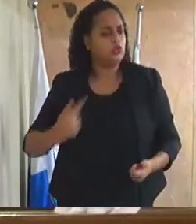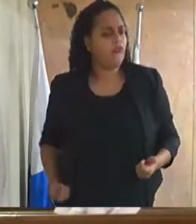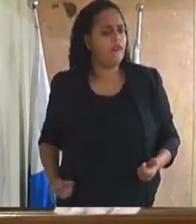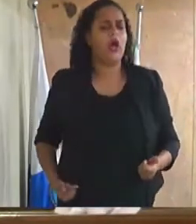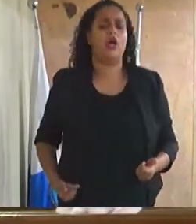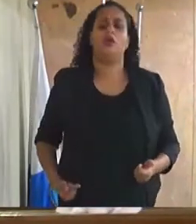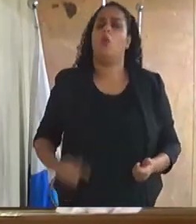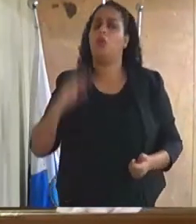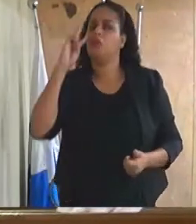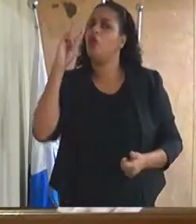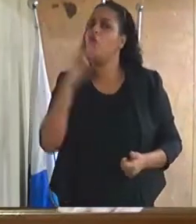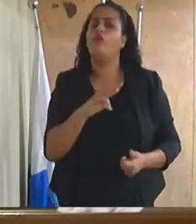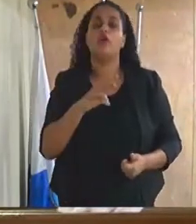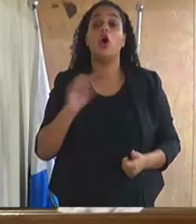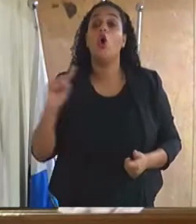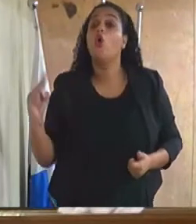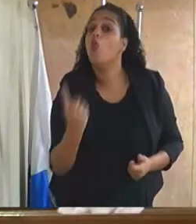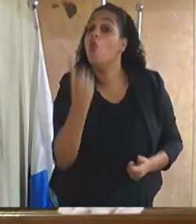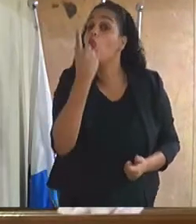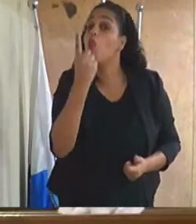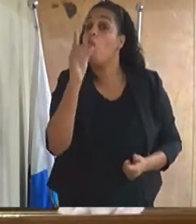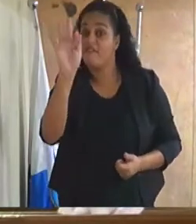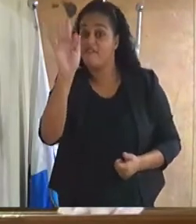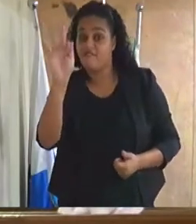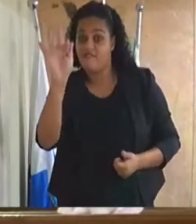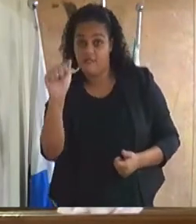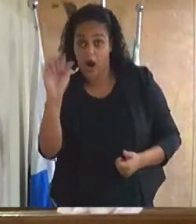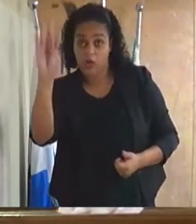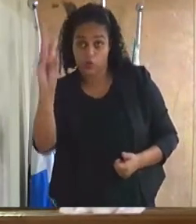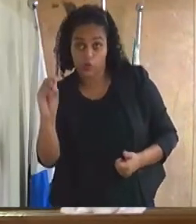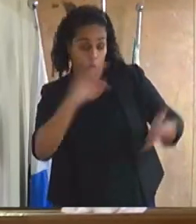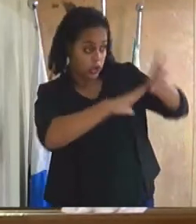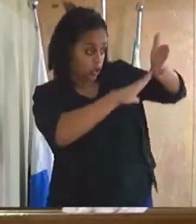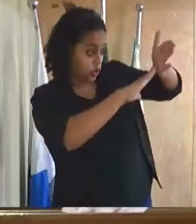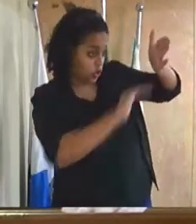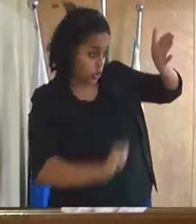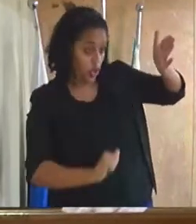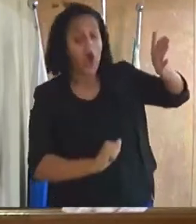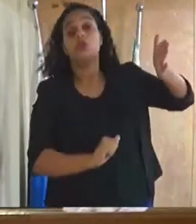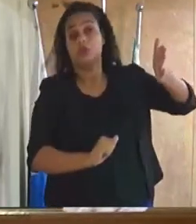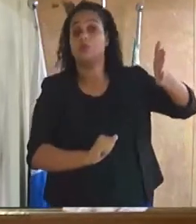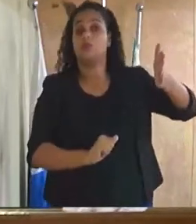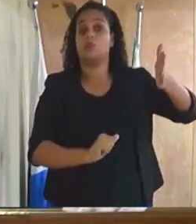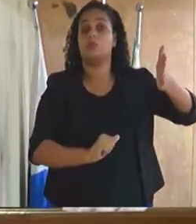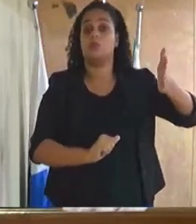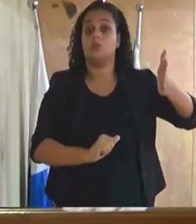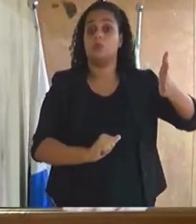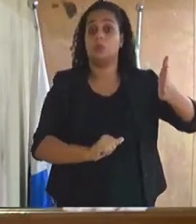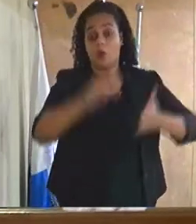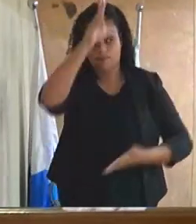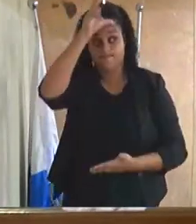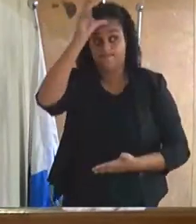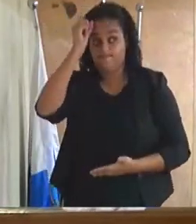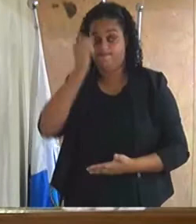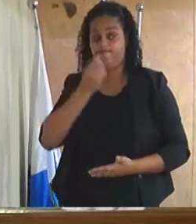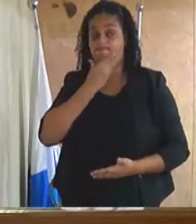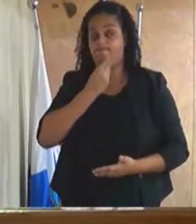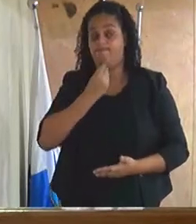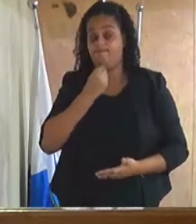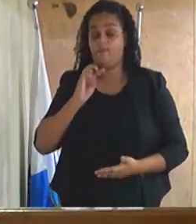um fato que tirasse a conduta do prefeito Austin Reis